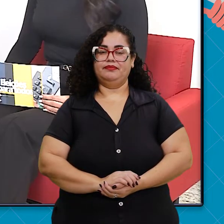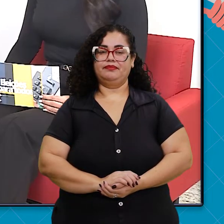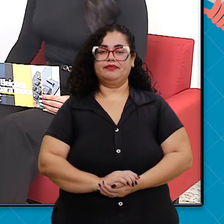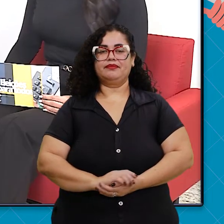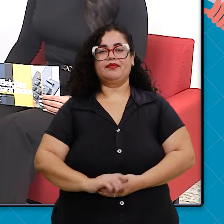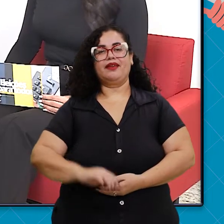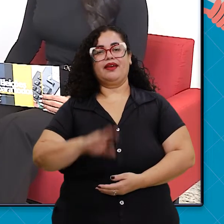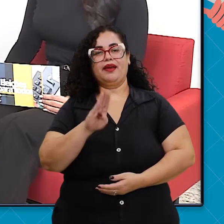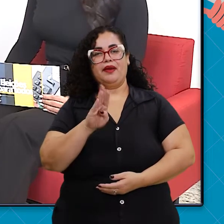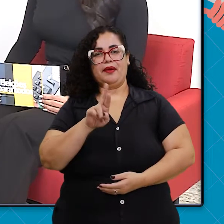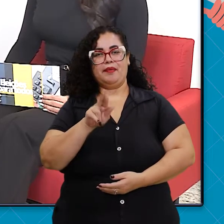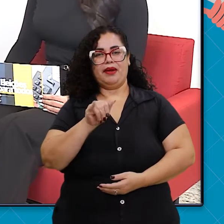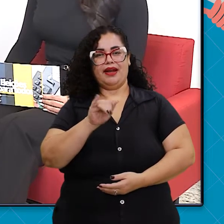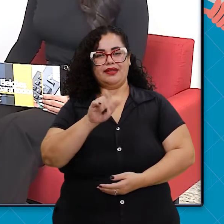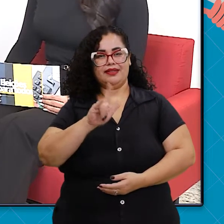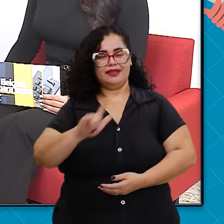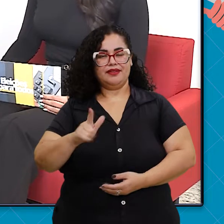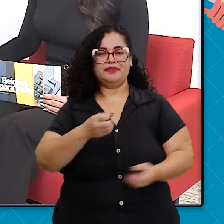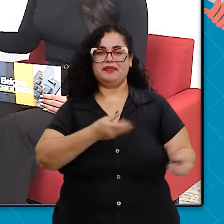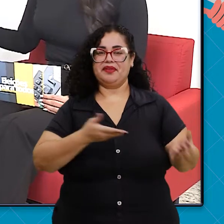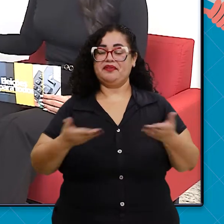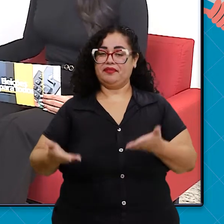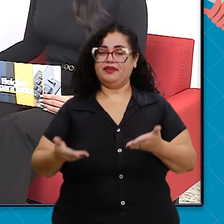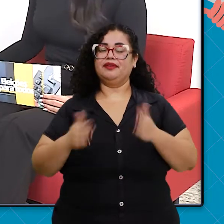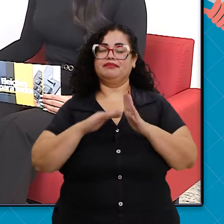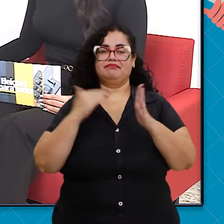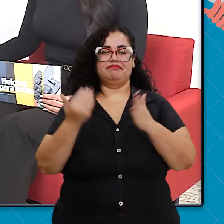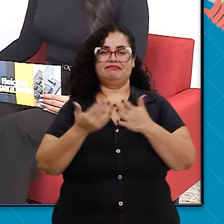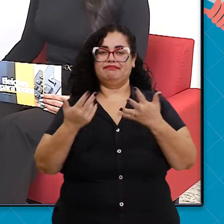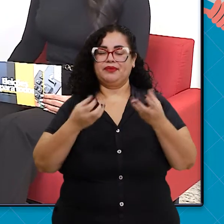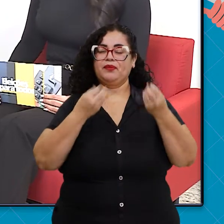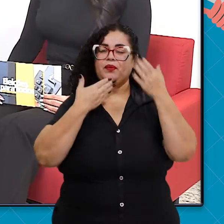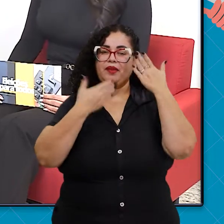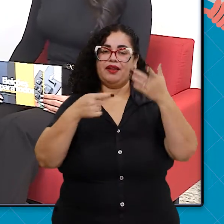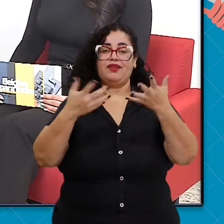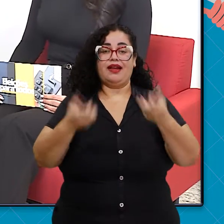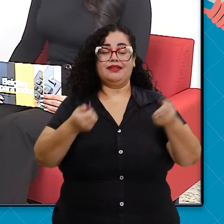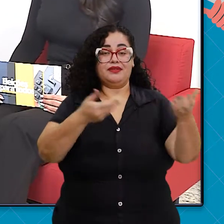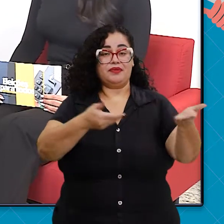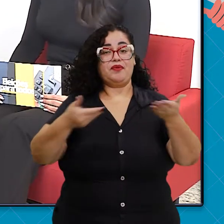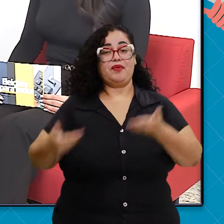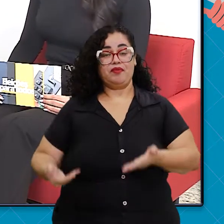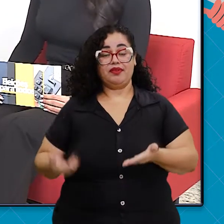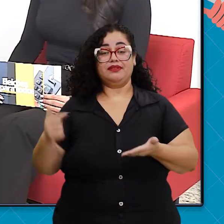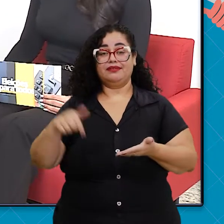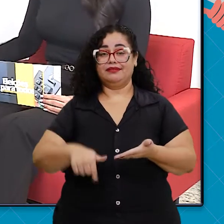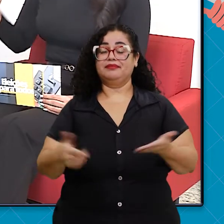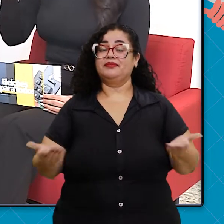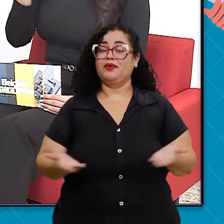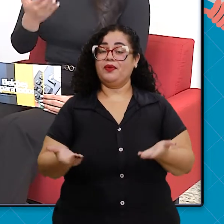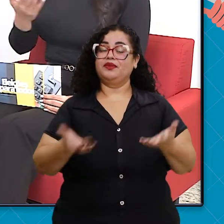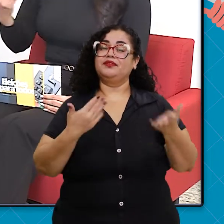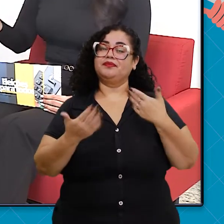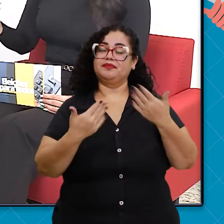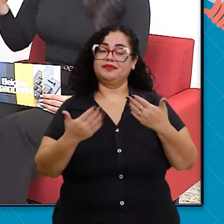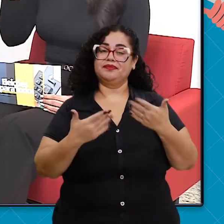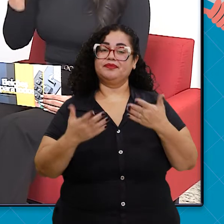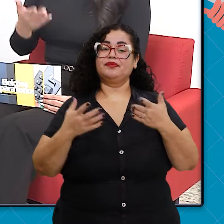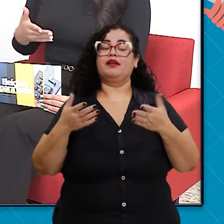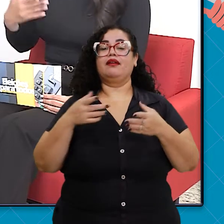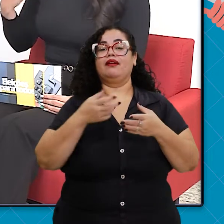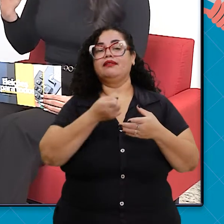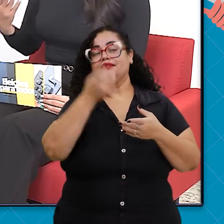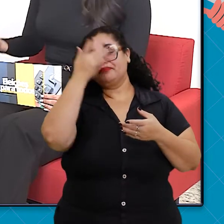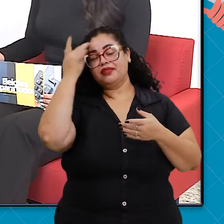Brasil, seja muito bem-vindo a eleições para todos e muito obrigada por ter aceito o nosso convite para estar aqui hoje conversando com os nossos